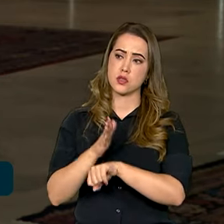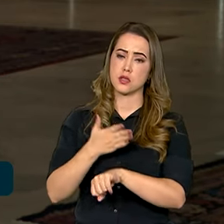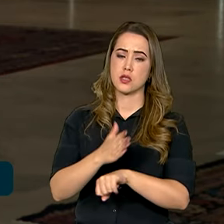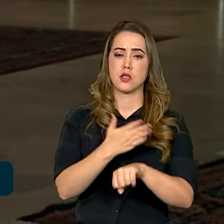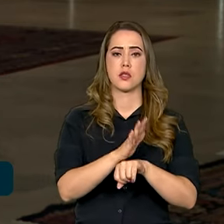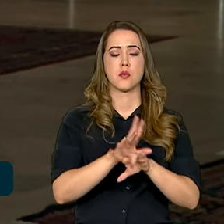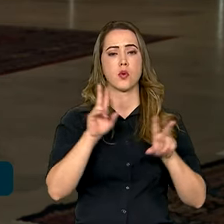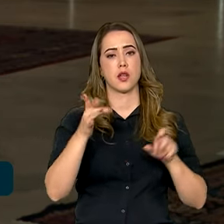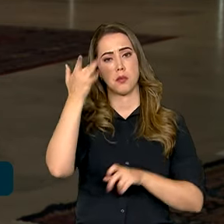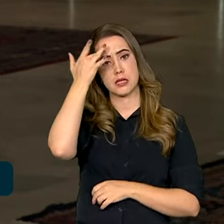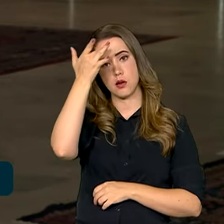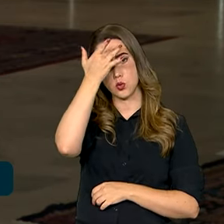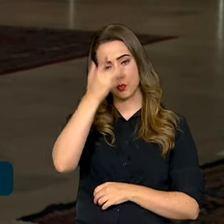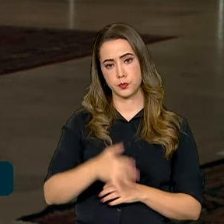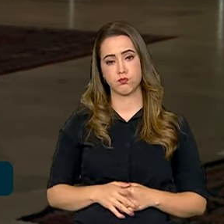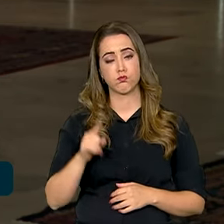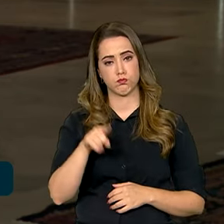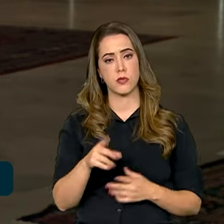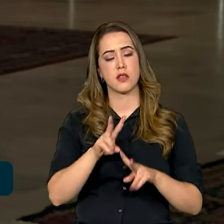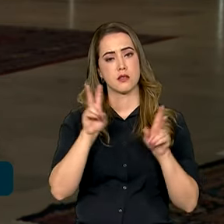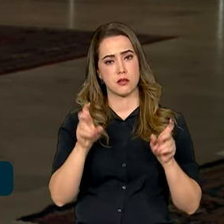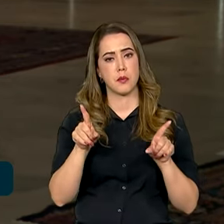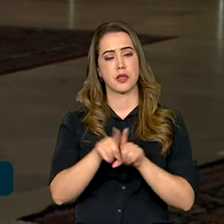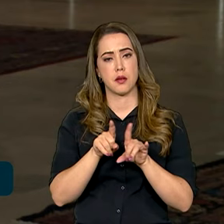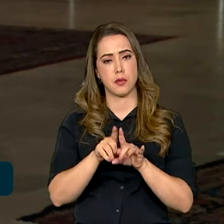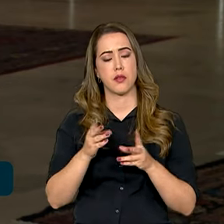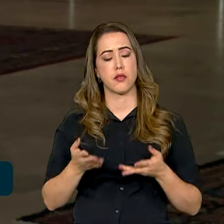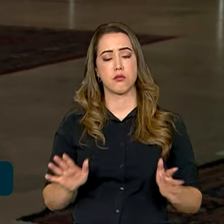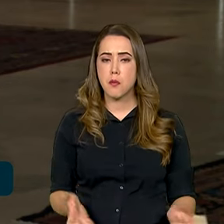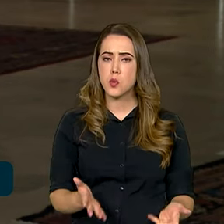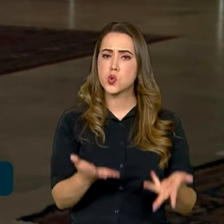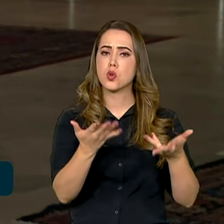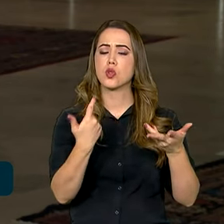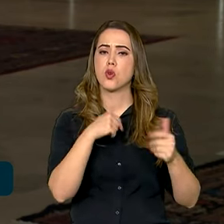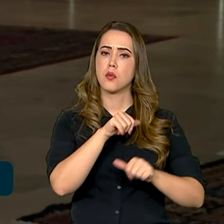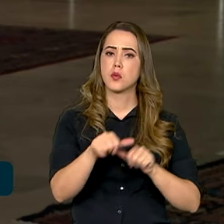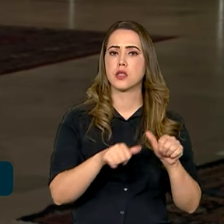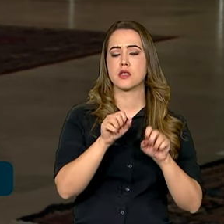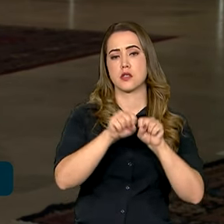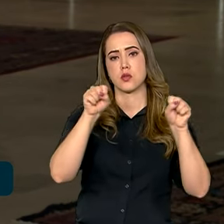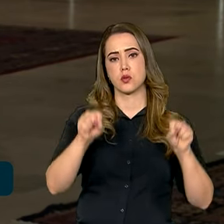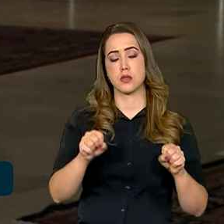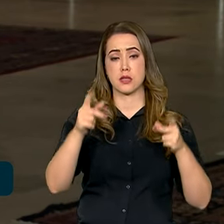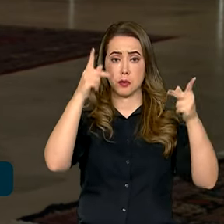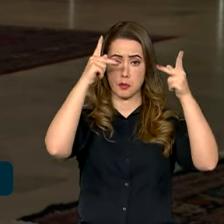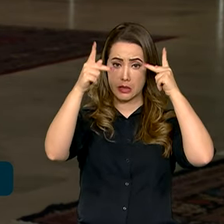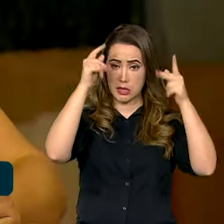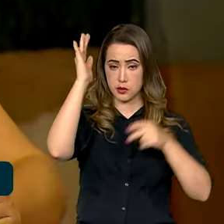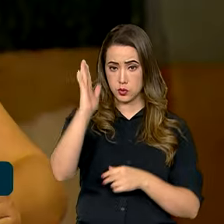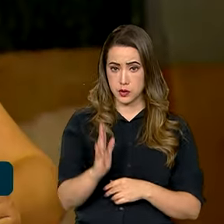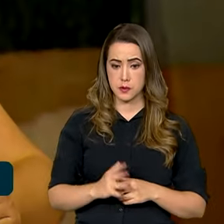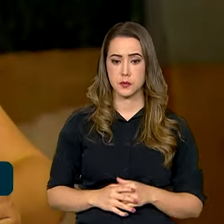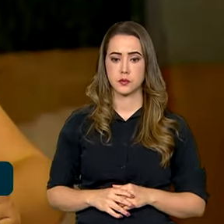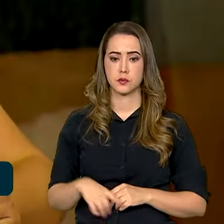em saúde mental. Esse caso também serviu para impulsionar a reforma do sistema psiquiátrico no Brasil.